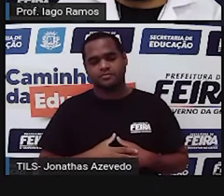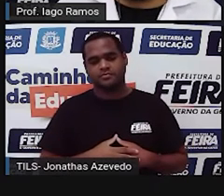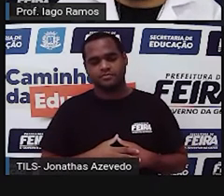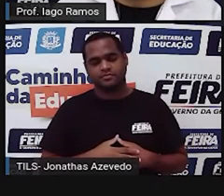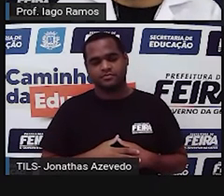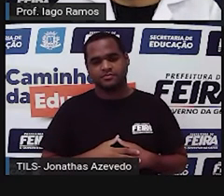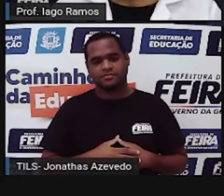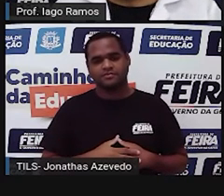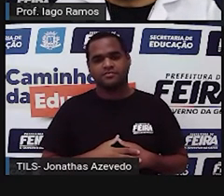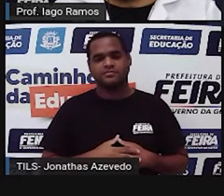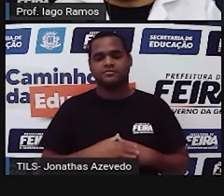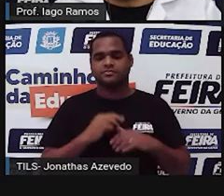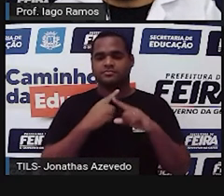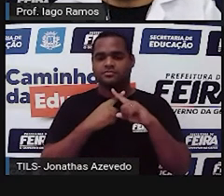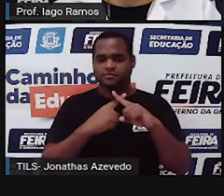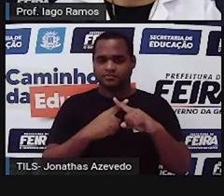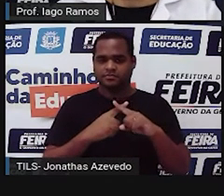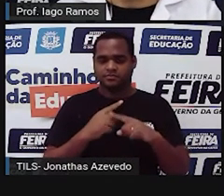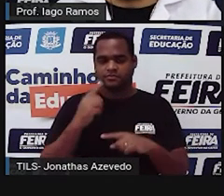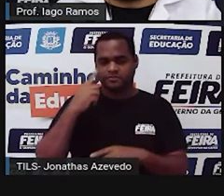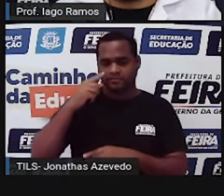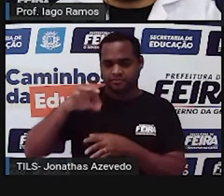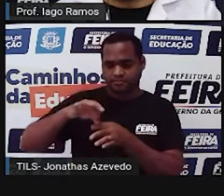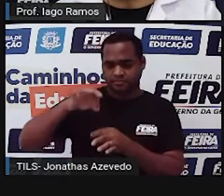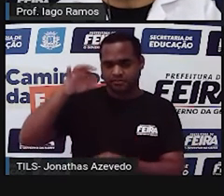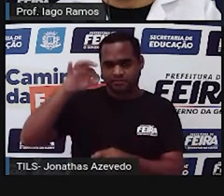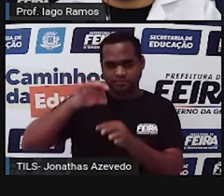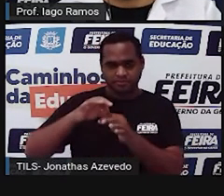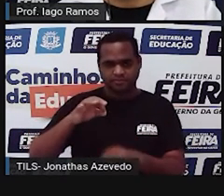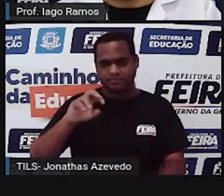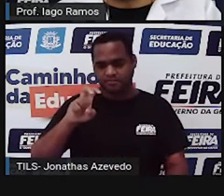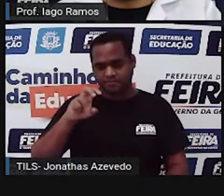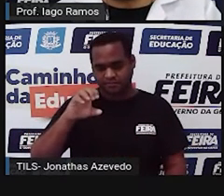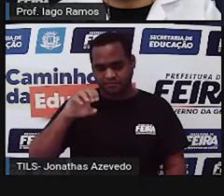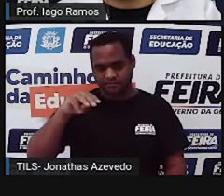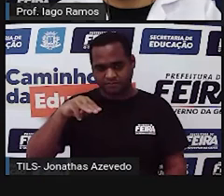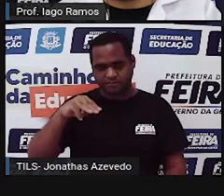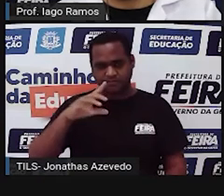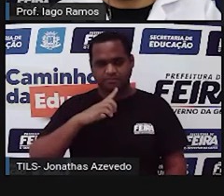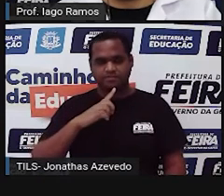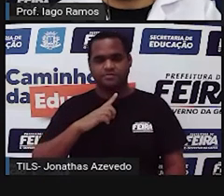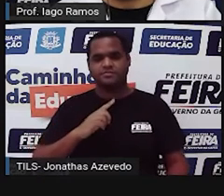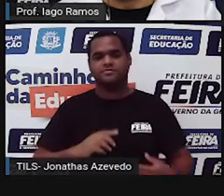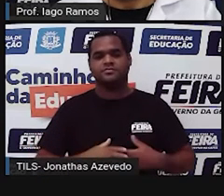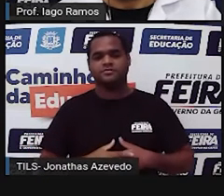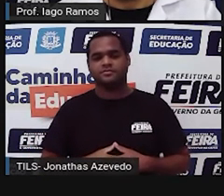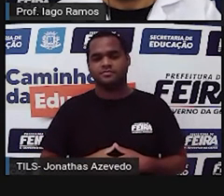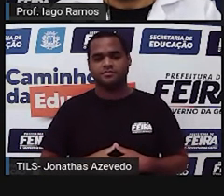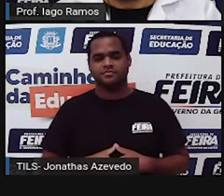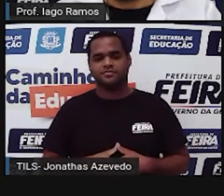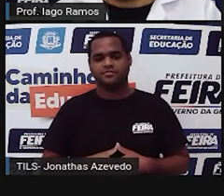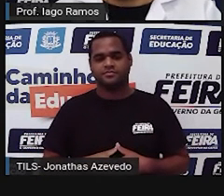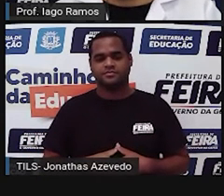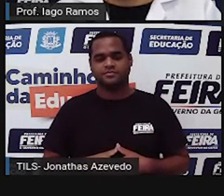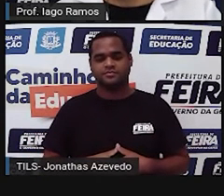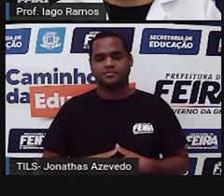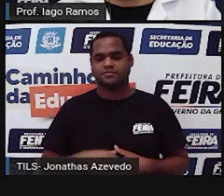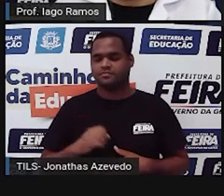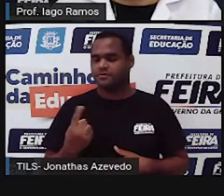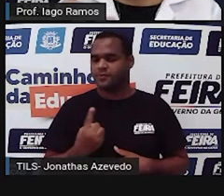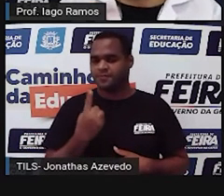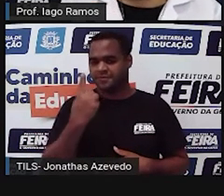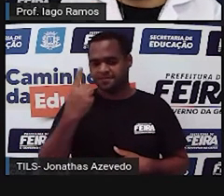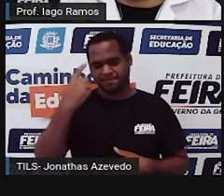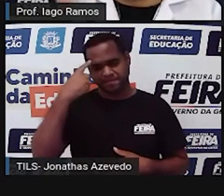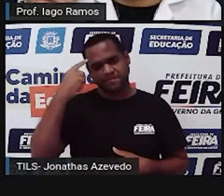multiplicado pela altura, ó, ou largura, tá? Esses 5 centímetros é a altura. Então se eu